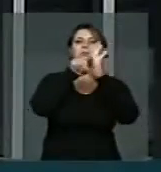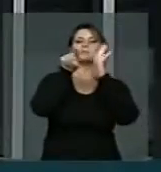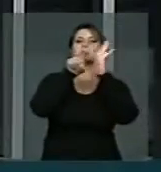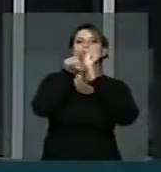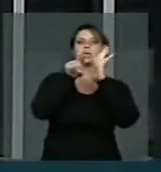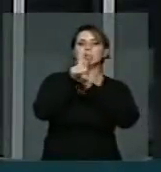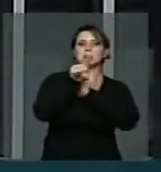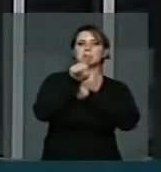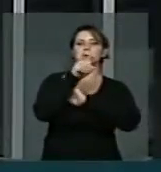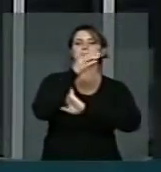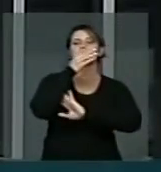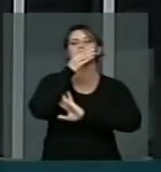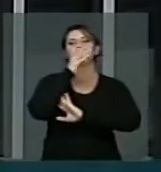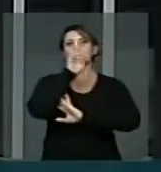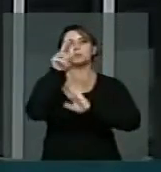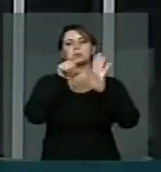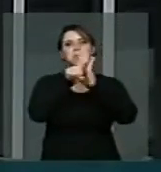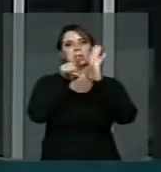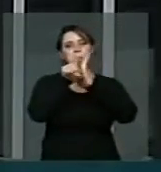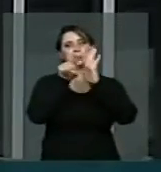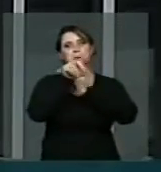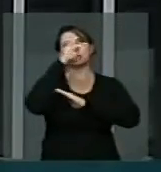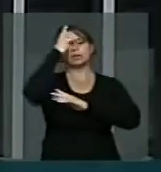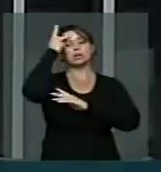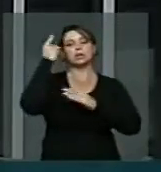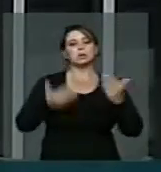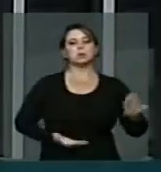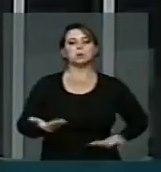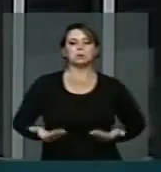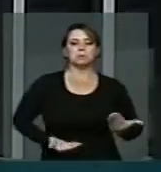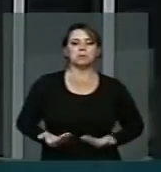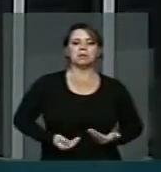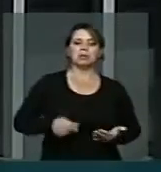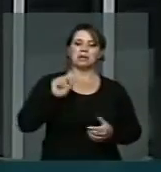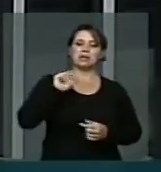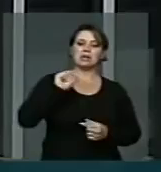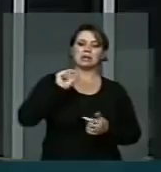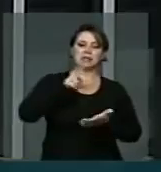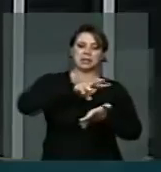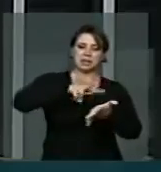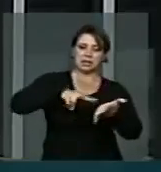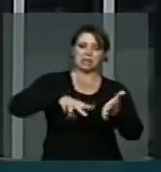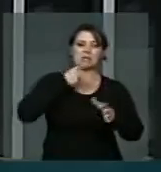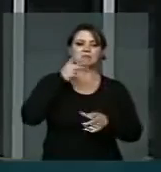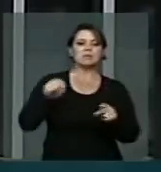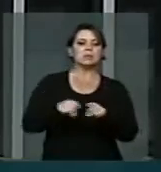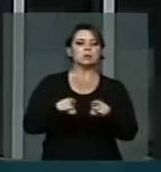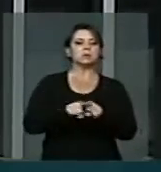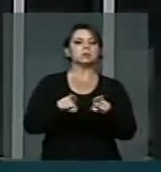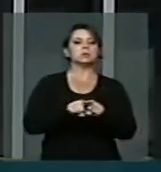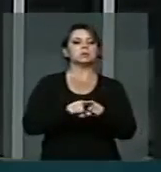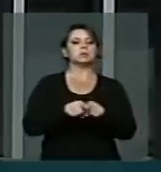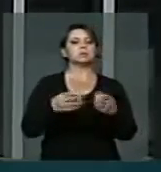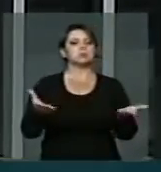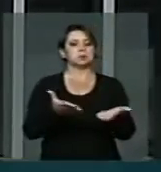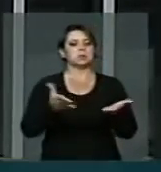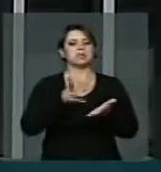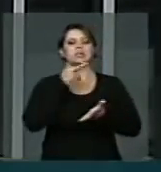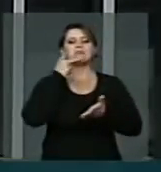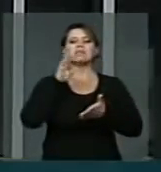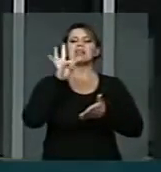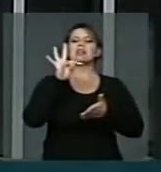Operário que lê, fazia uma indagação central, que continua atualíssima. Tebas das sete